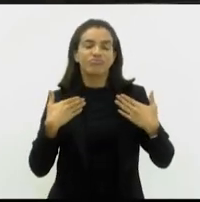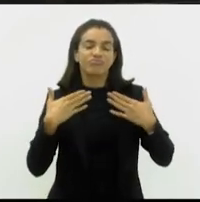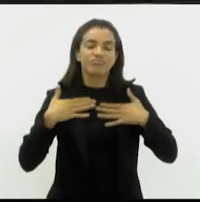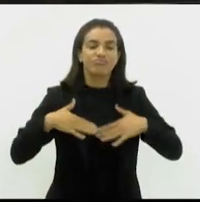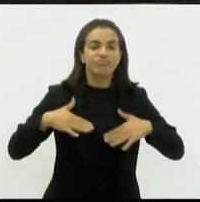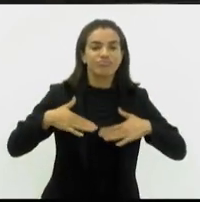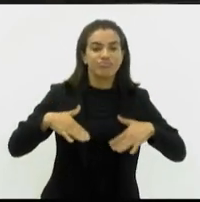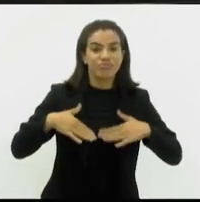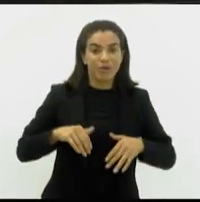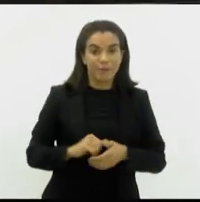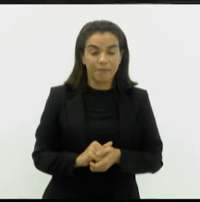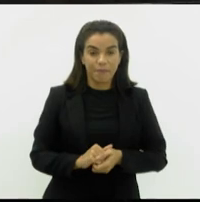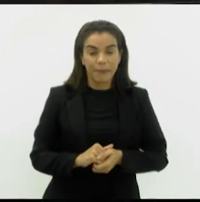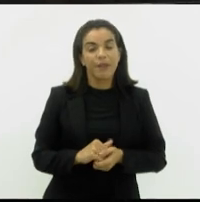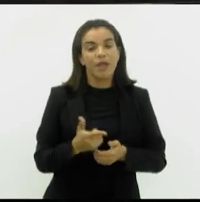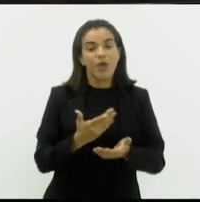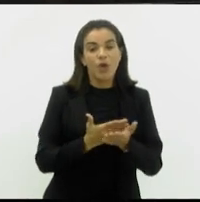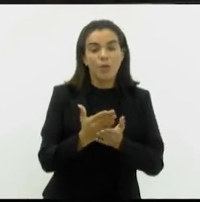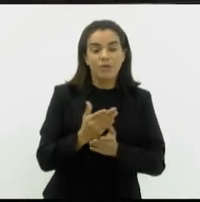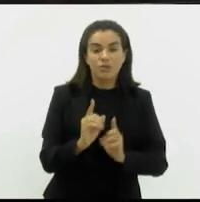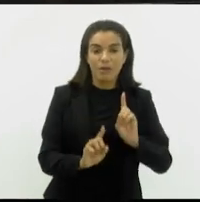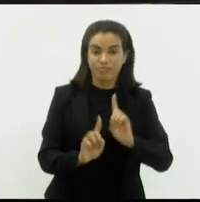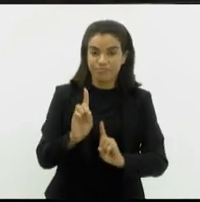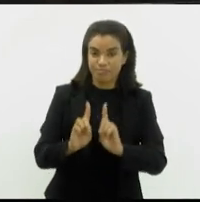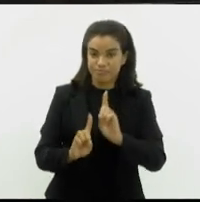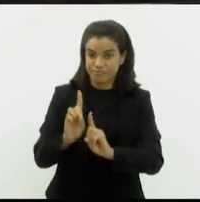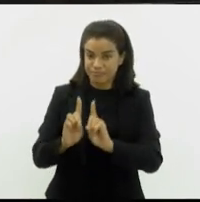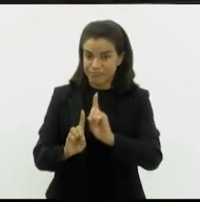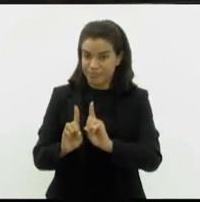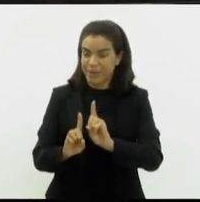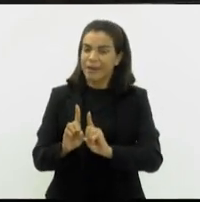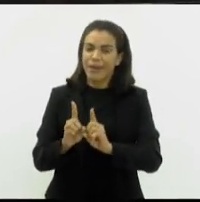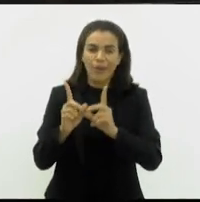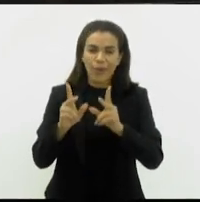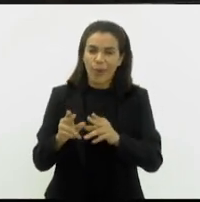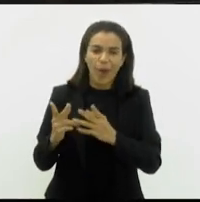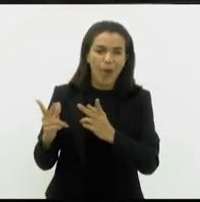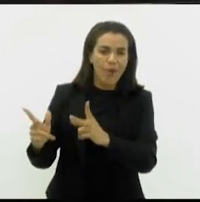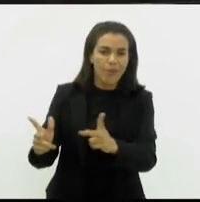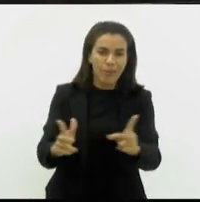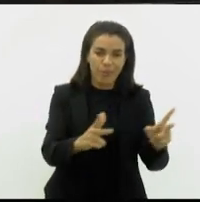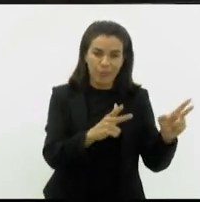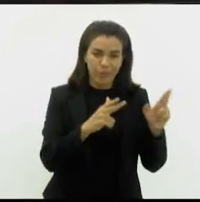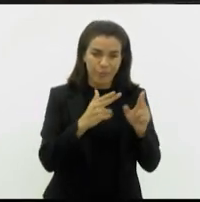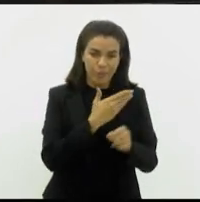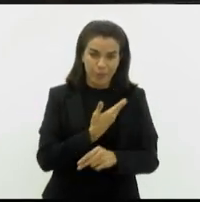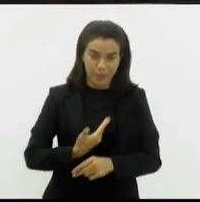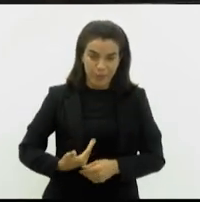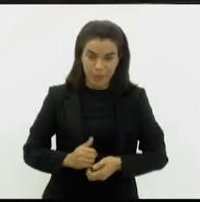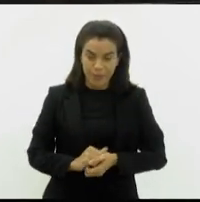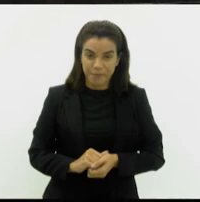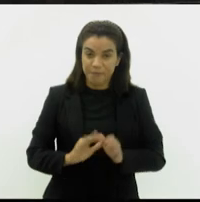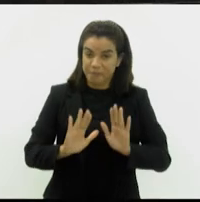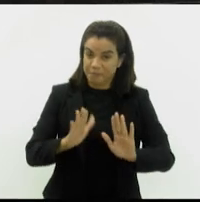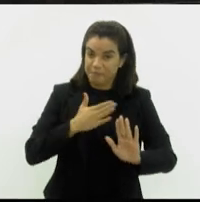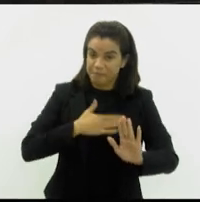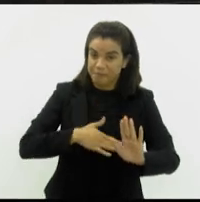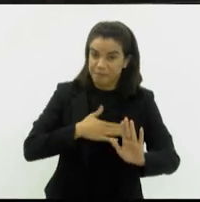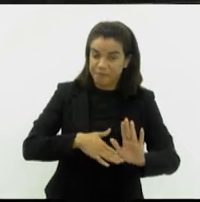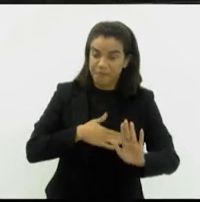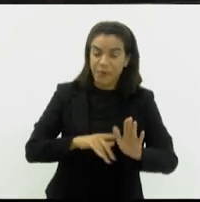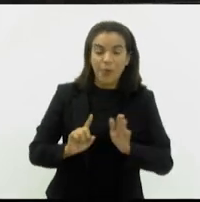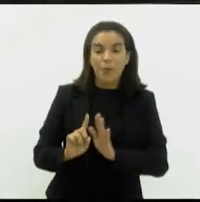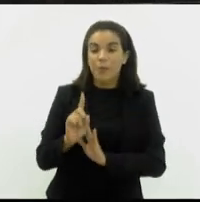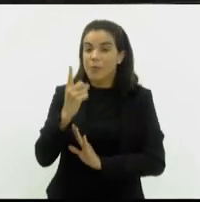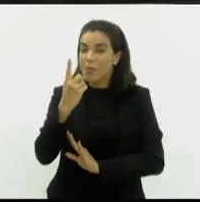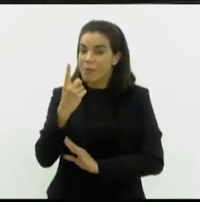processo e nele seguiu a fase de licitação, normal como em qualquer lugar, mas calma. A primeira colocada,